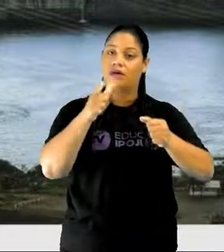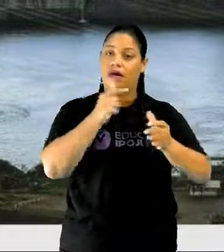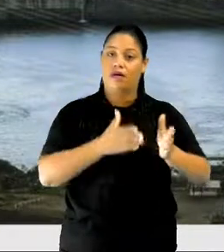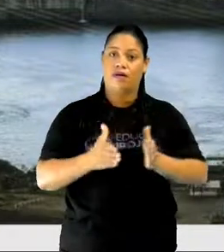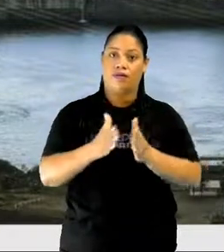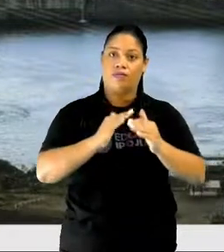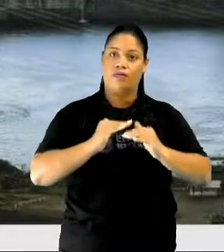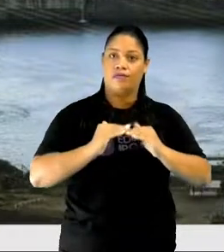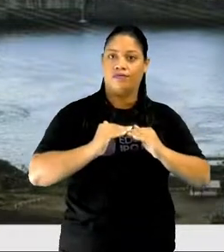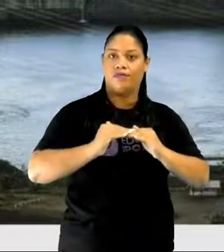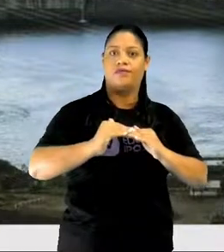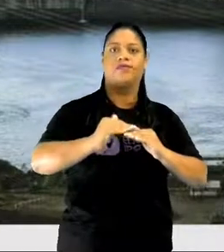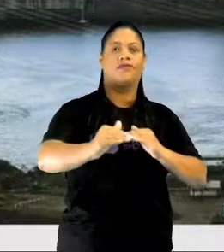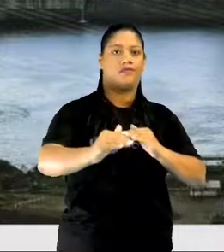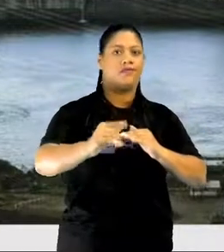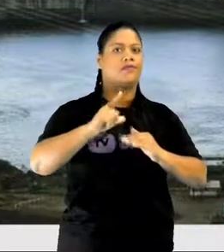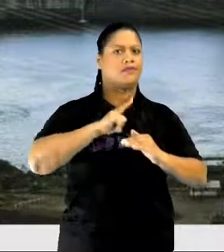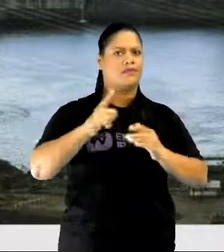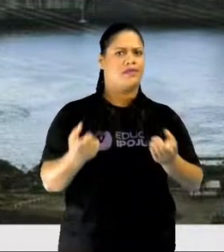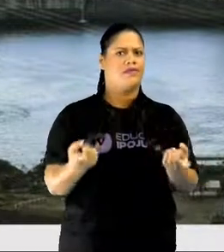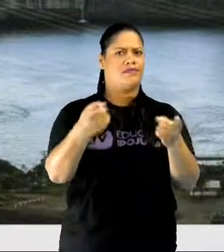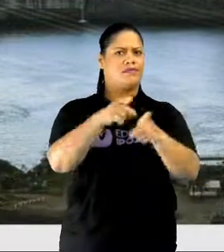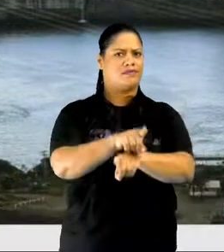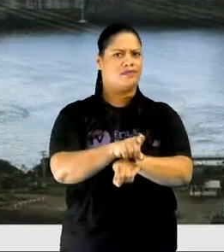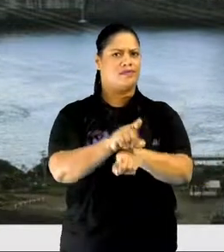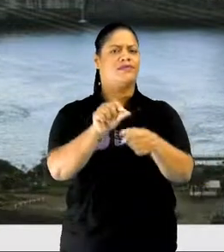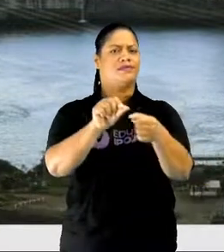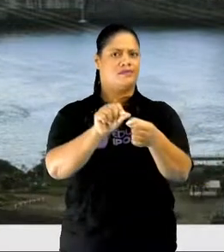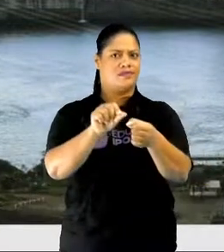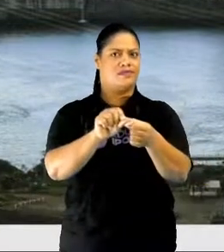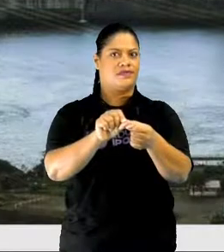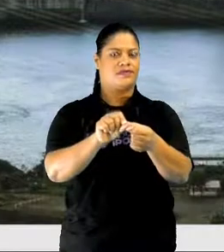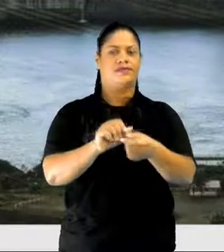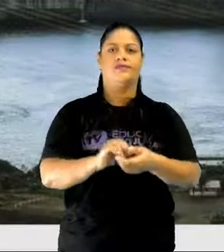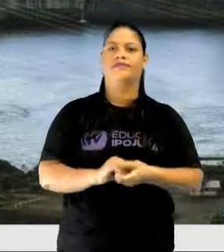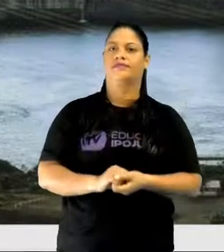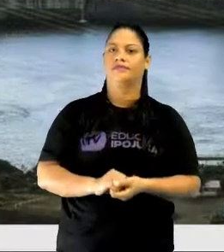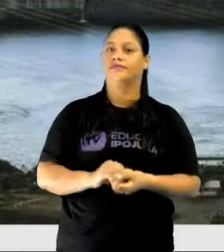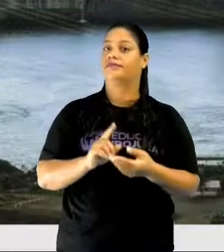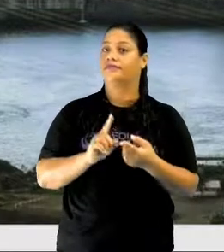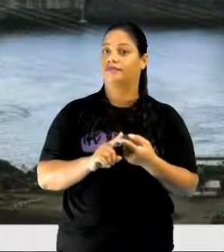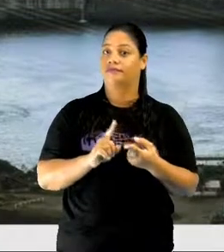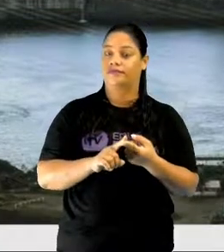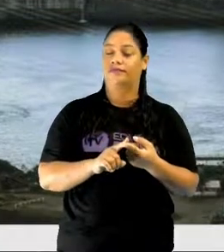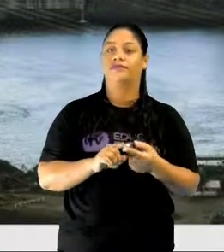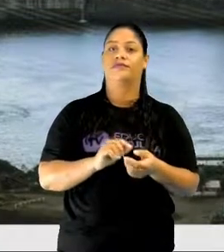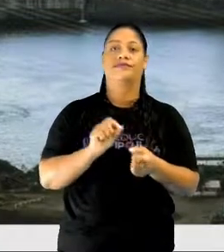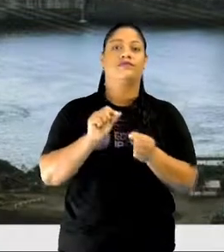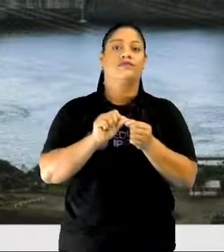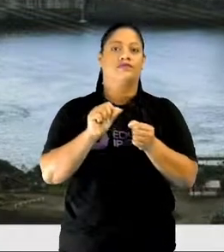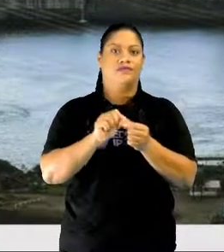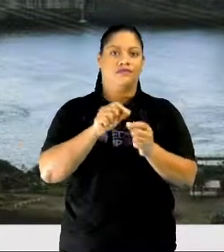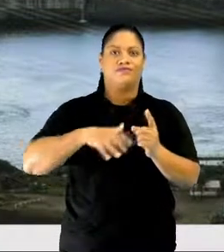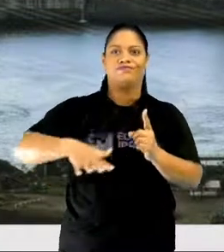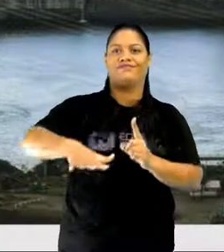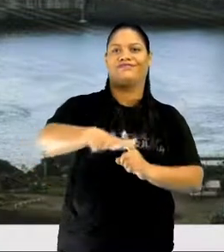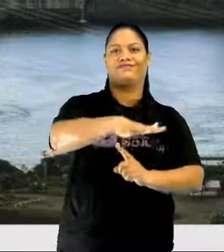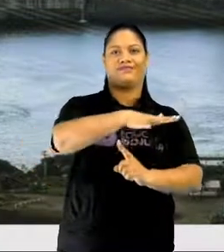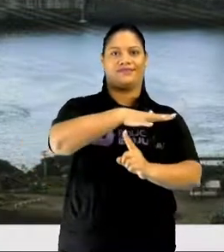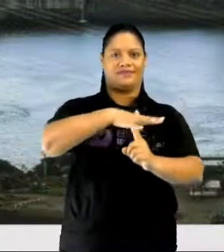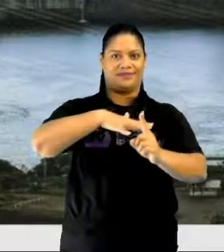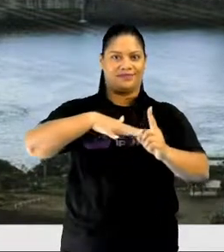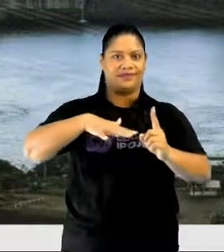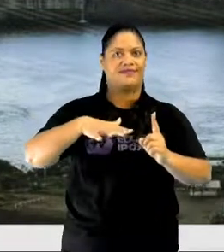Então, aí a gente tem a primeira contradição da construção dessa usina. Fora o impacto ambiental que ela causa